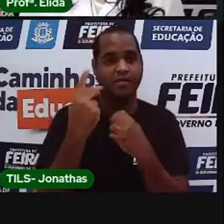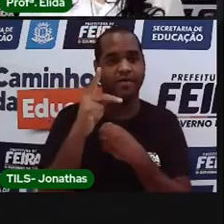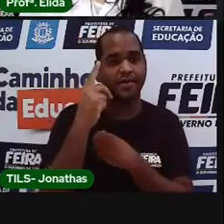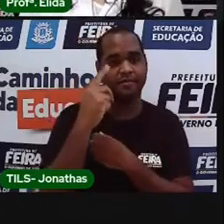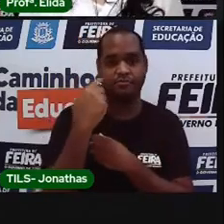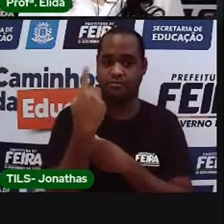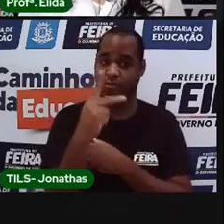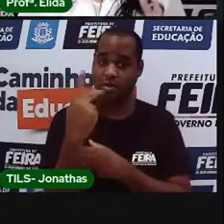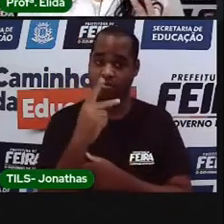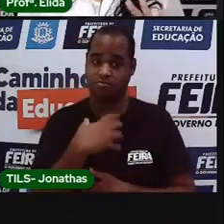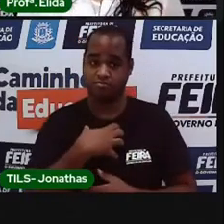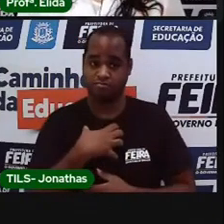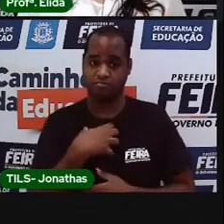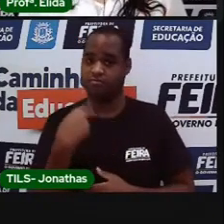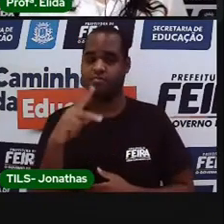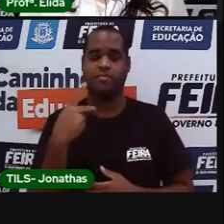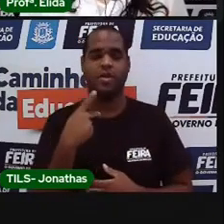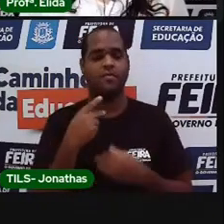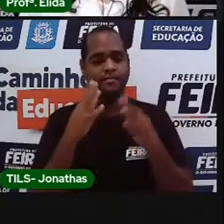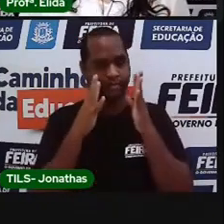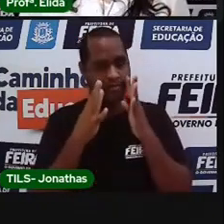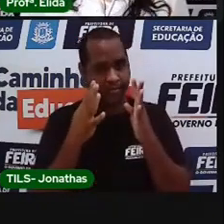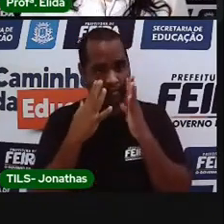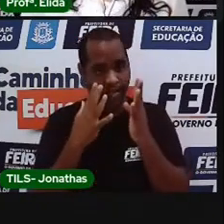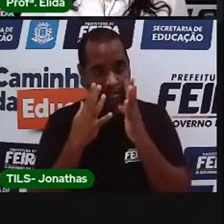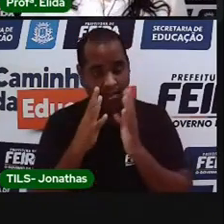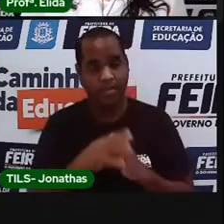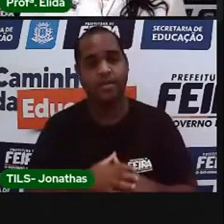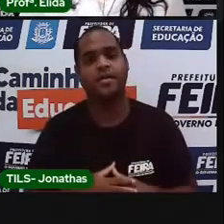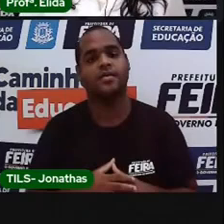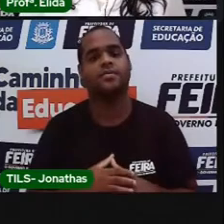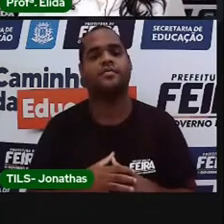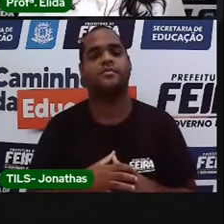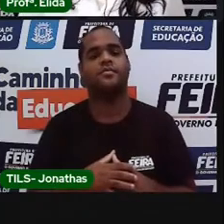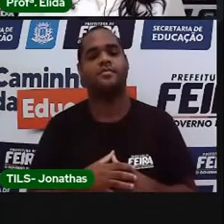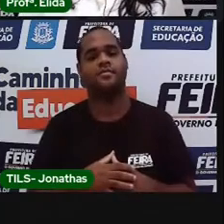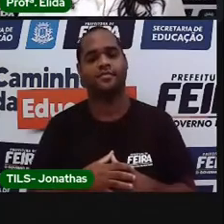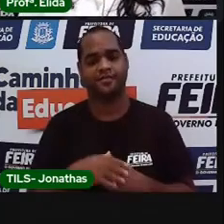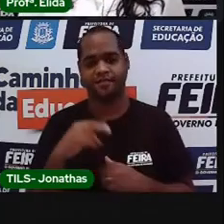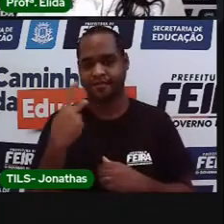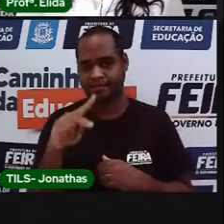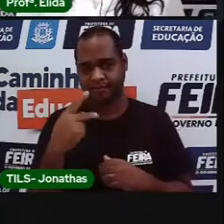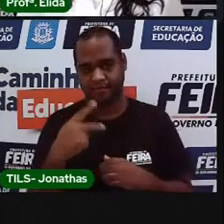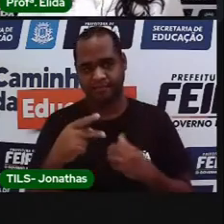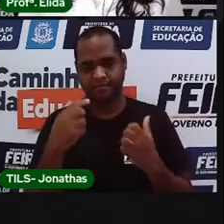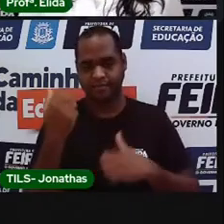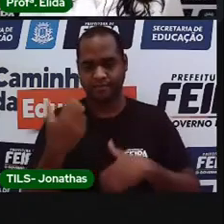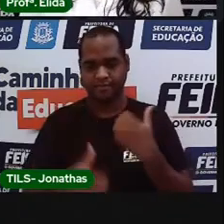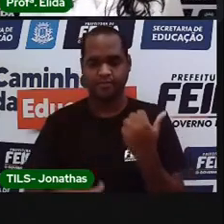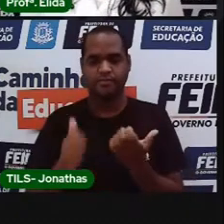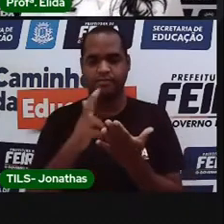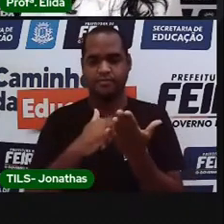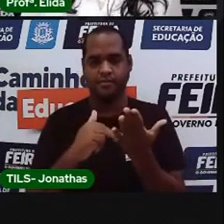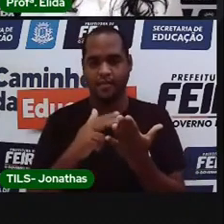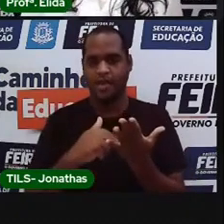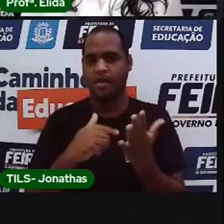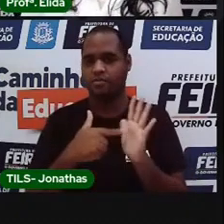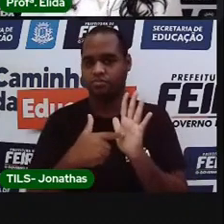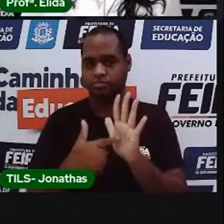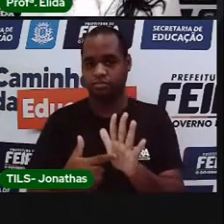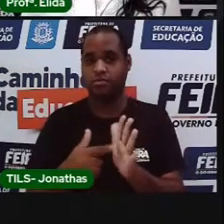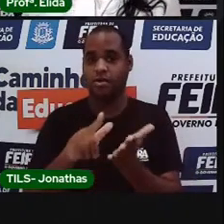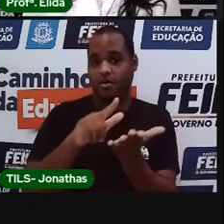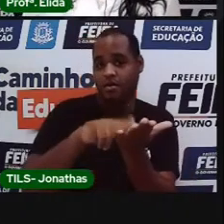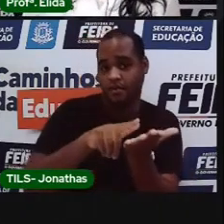seu jeito. Preste atenção. Pelo desenho Mi Express, você vai fazer uma folha de